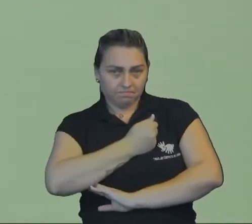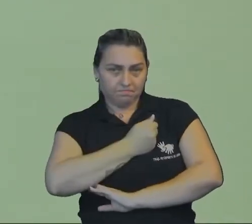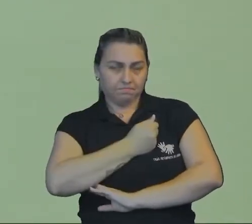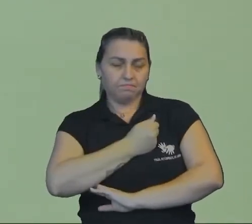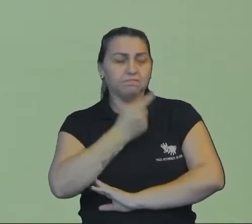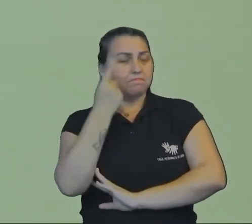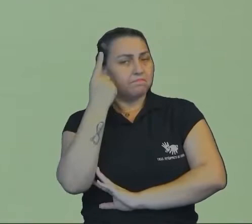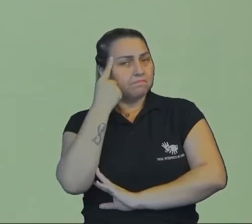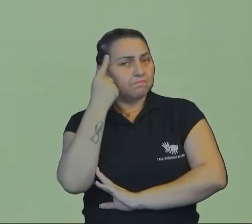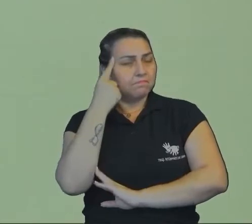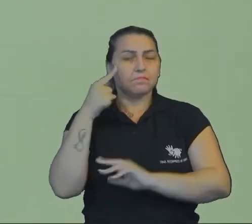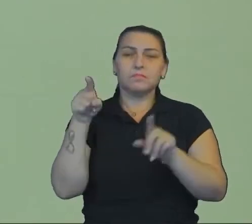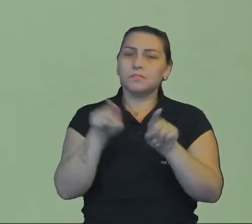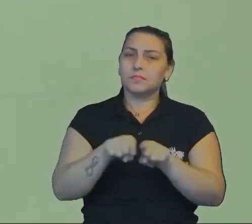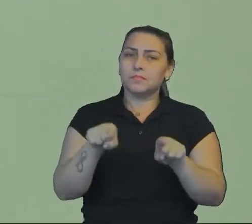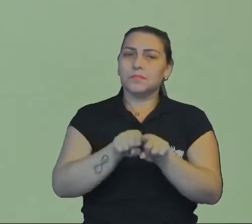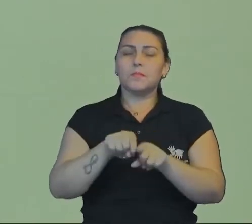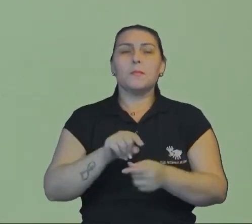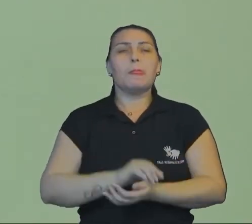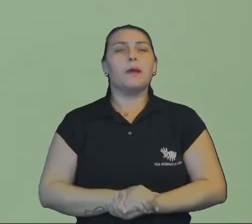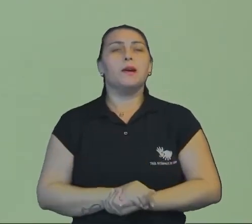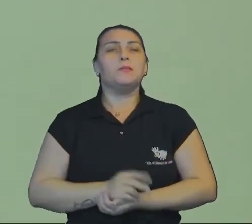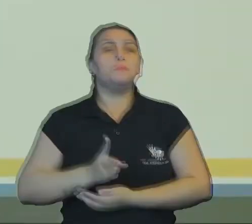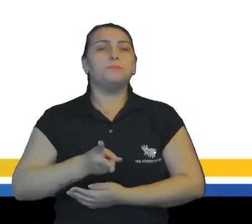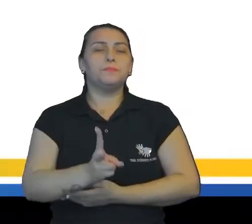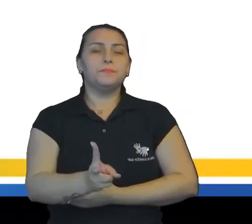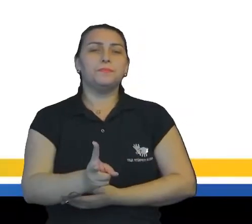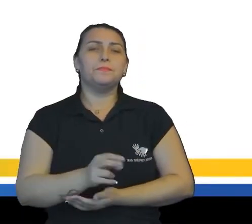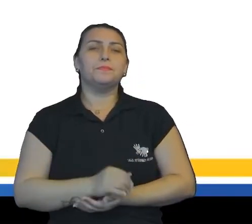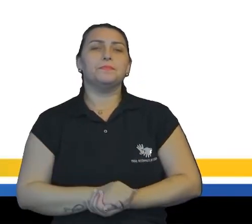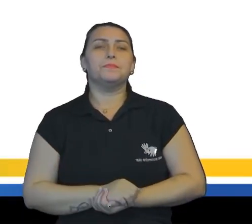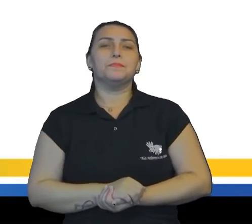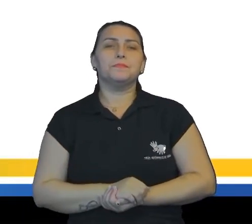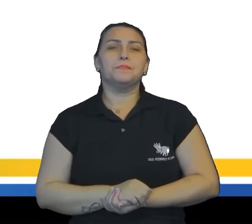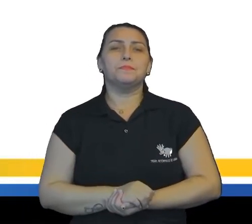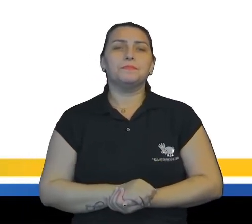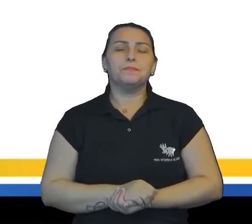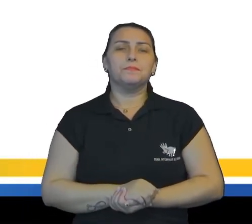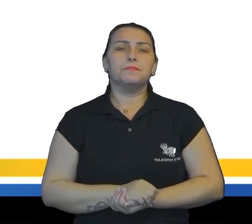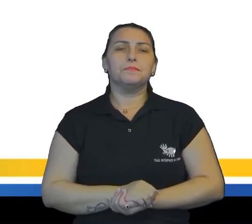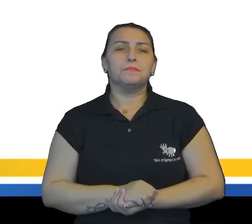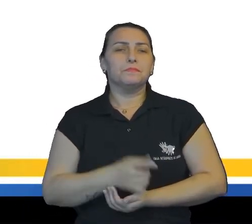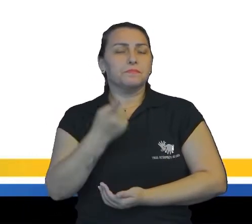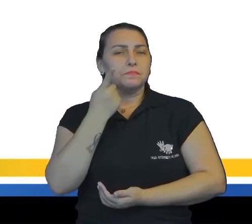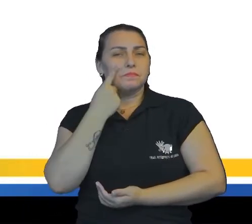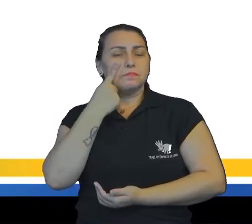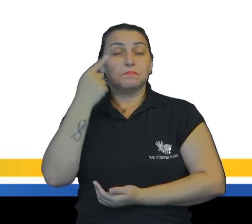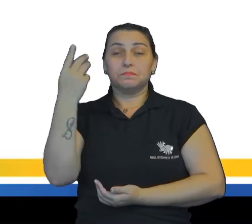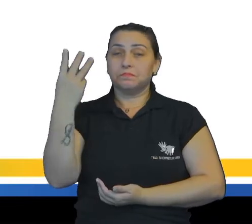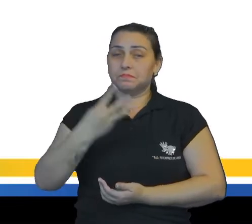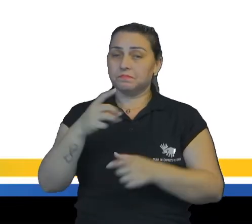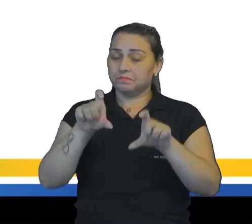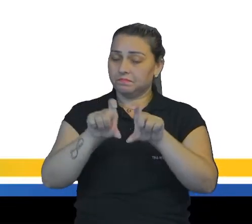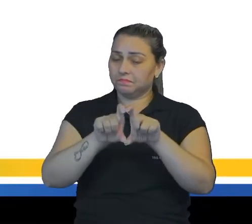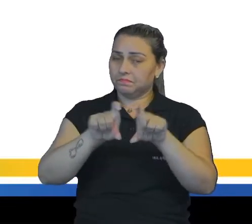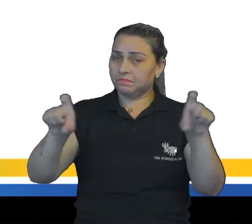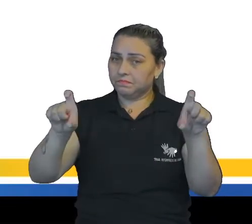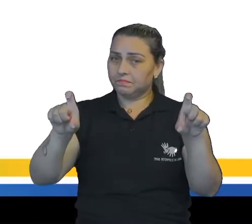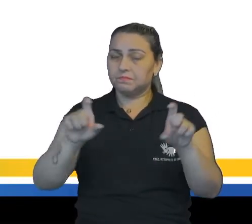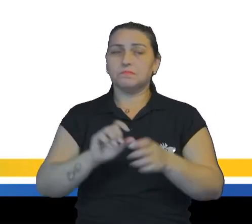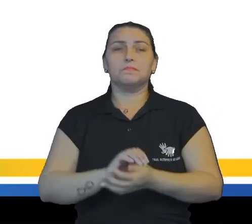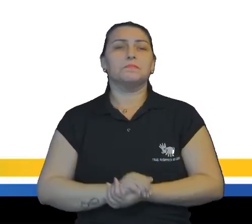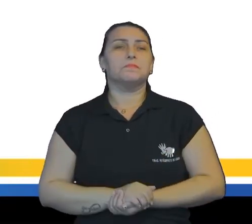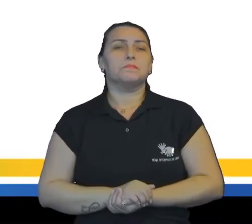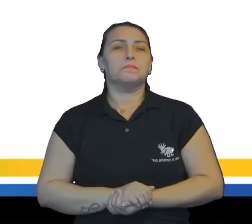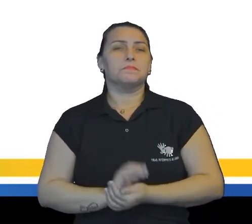reflexível também. Vamos continuar então. Vamos observar o terceiro parágrafo deste relato,